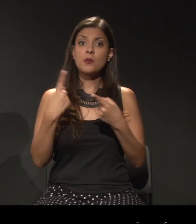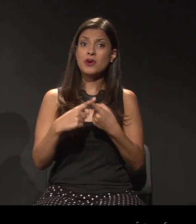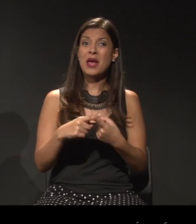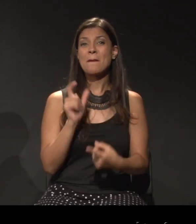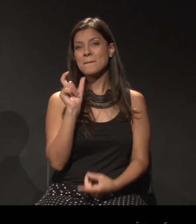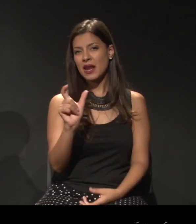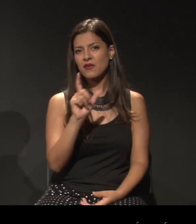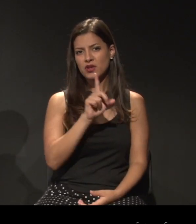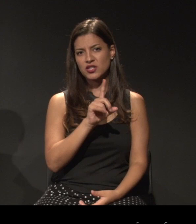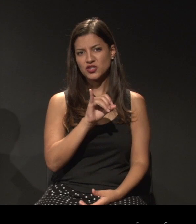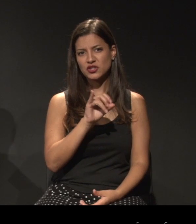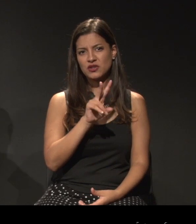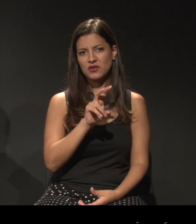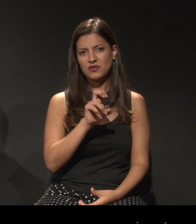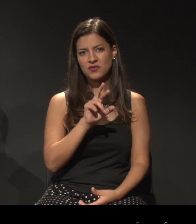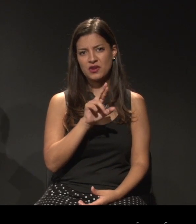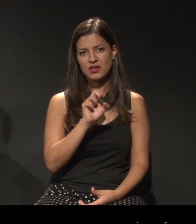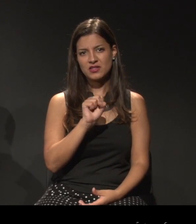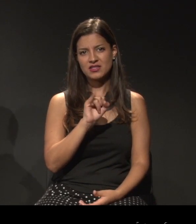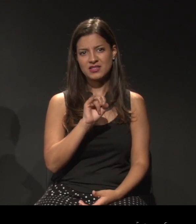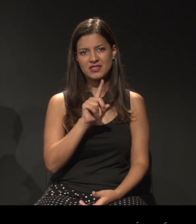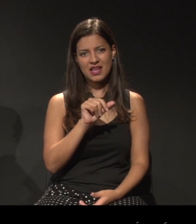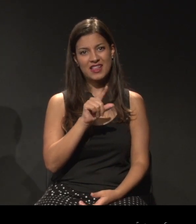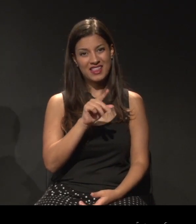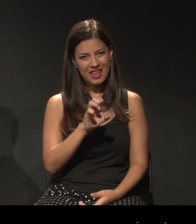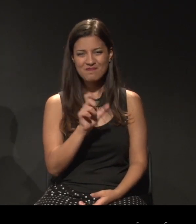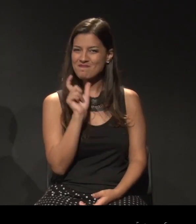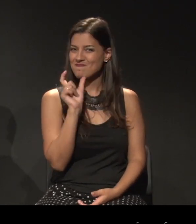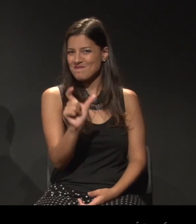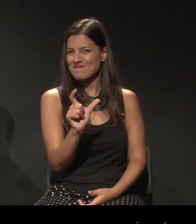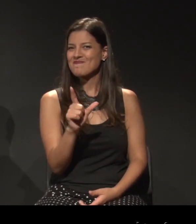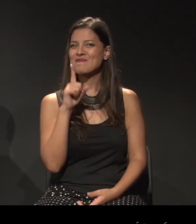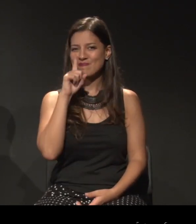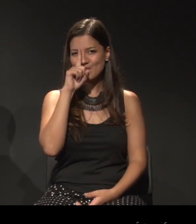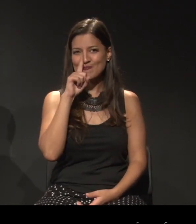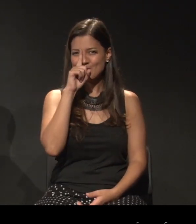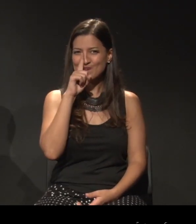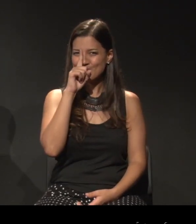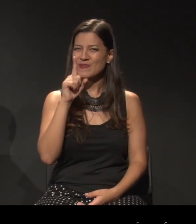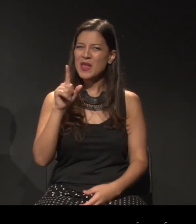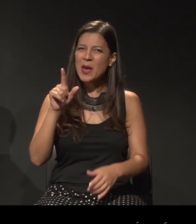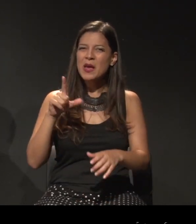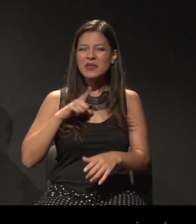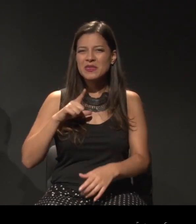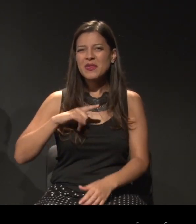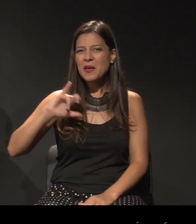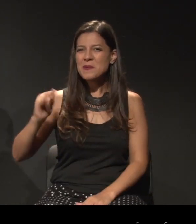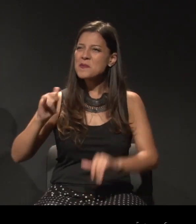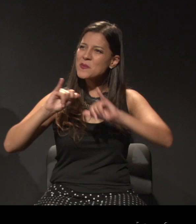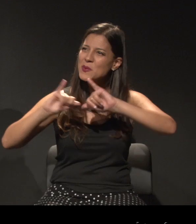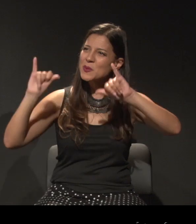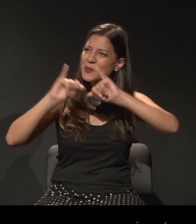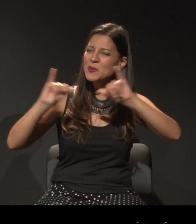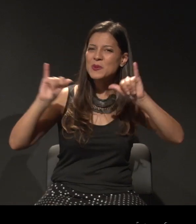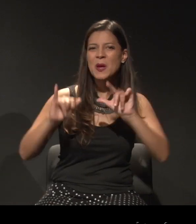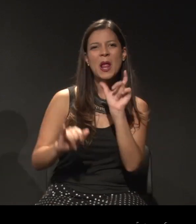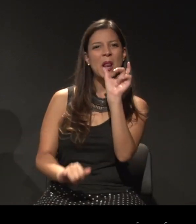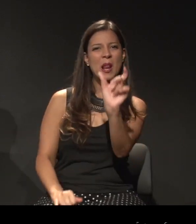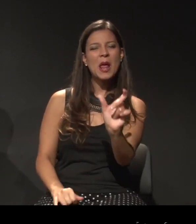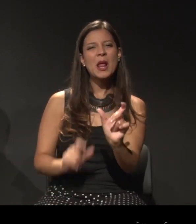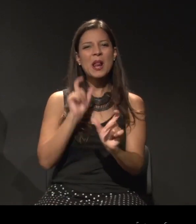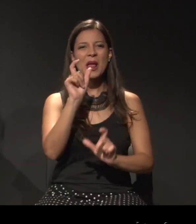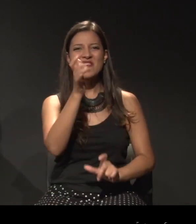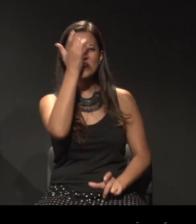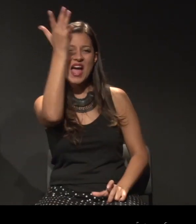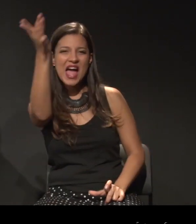palavrinha muito perigosa. É uma palavrinha que está aí na mídia também, que todo mundo está falando. dizer, não Isso, fácil de